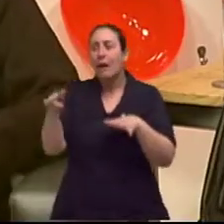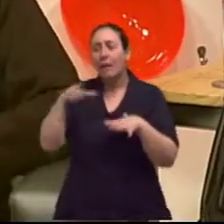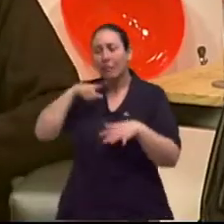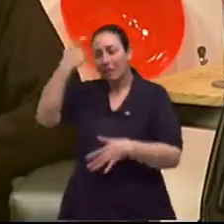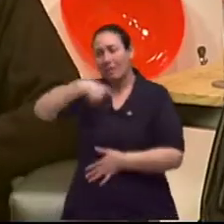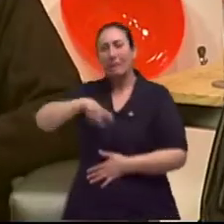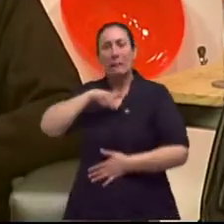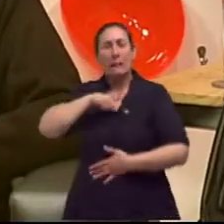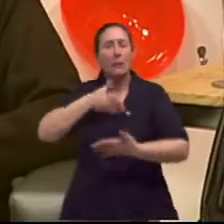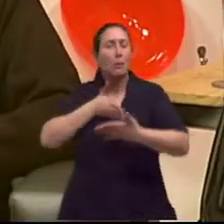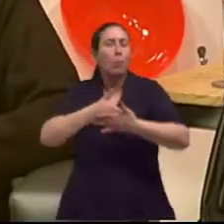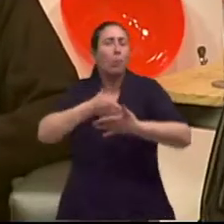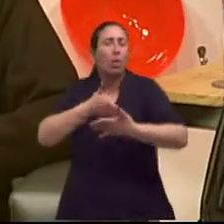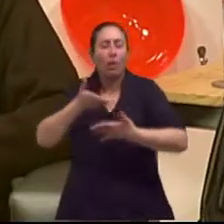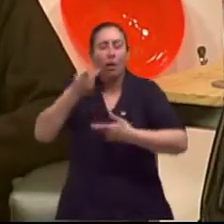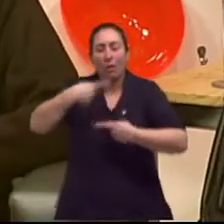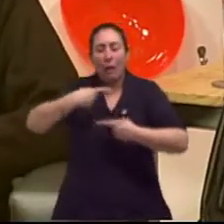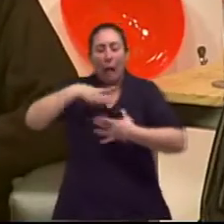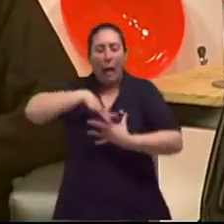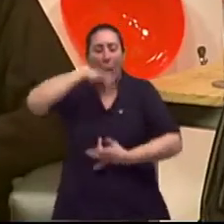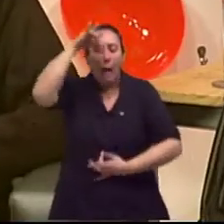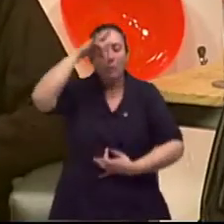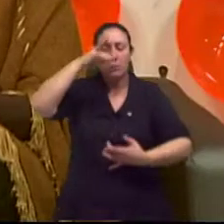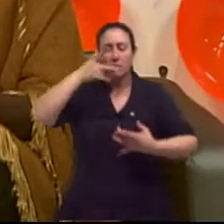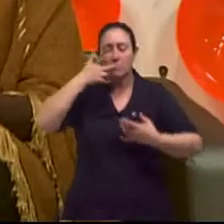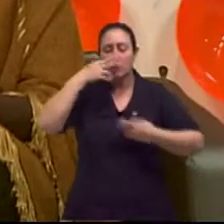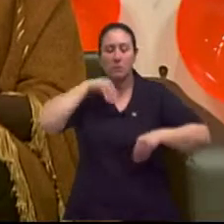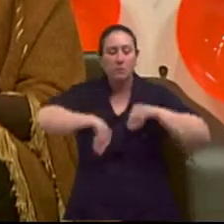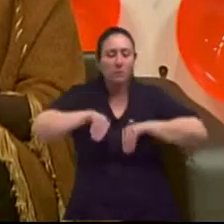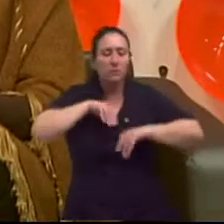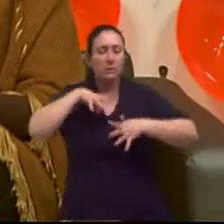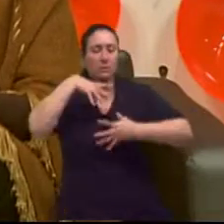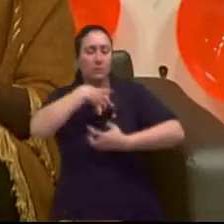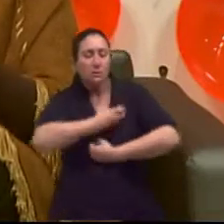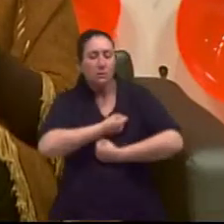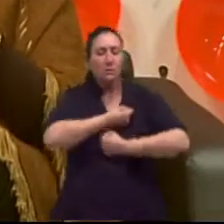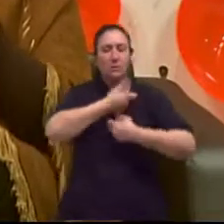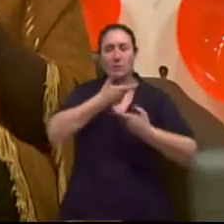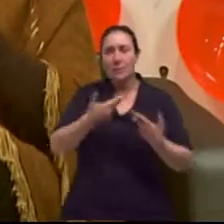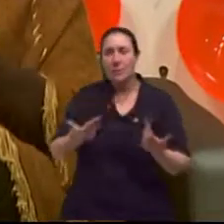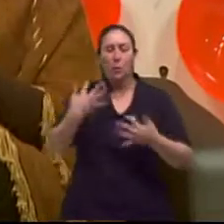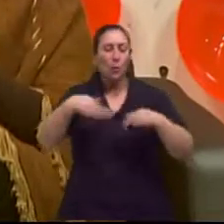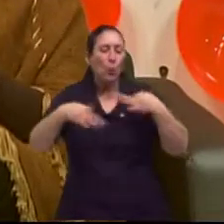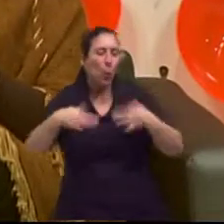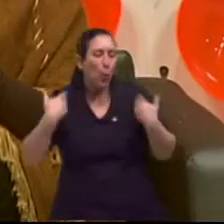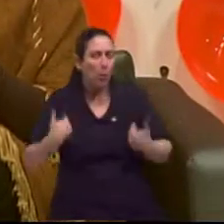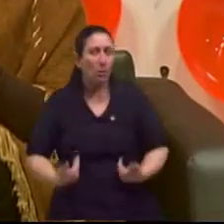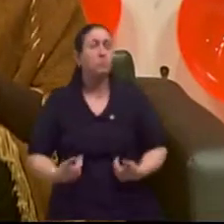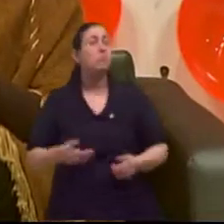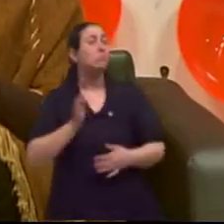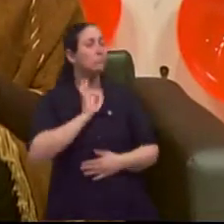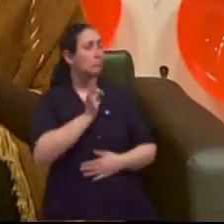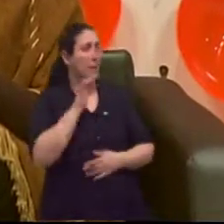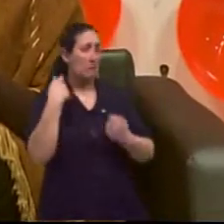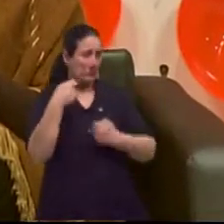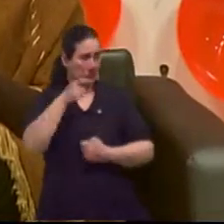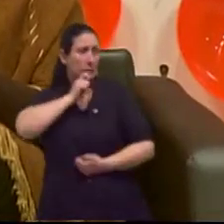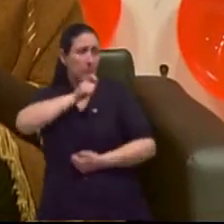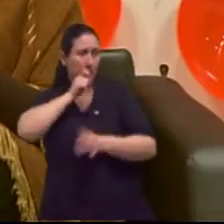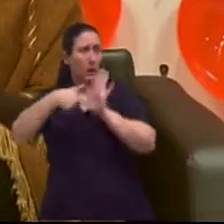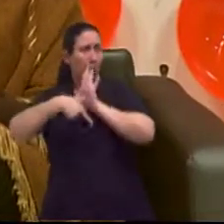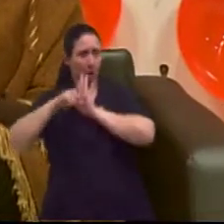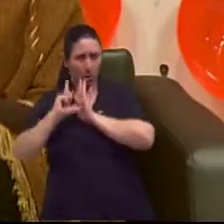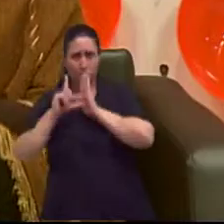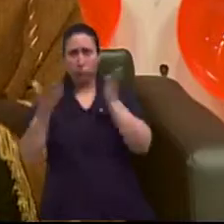os bloqueios da alma, vamos dizer assim. Claro, claro. E aí, claro que tem que ser uma entrevista, posso dizer assim,